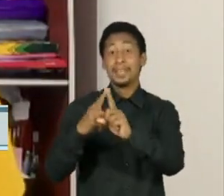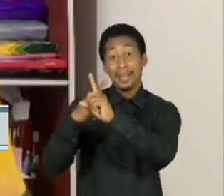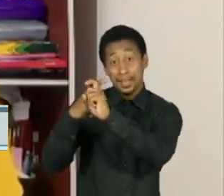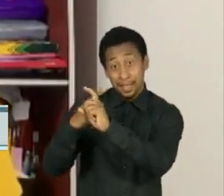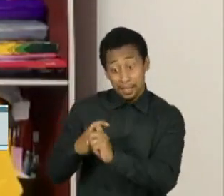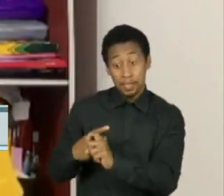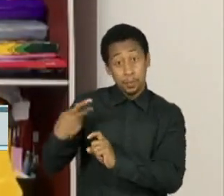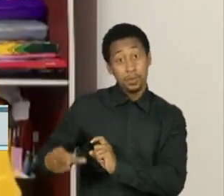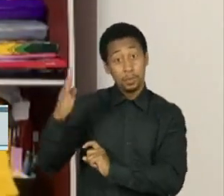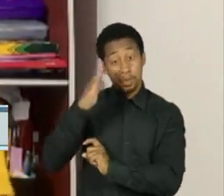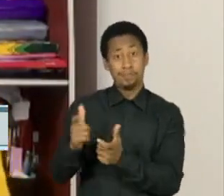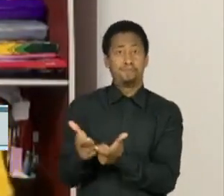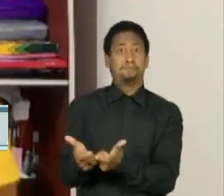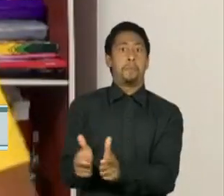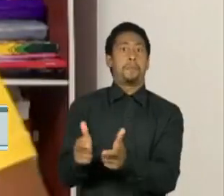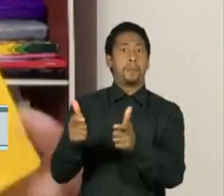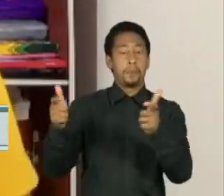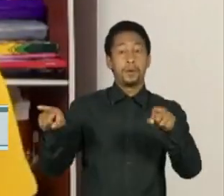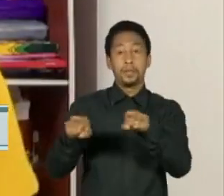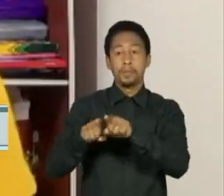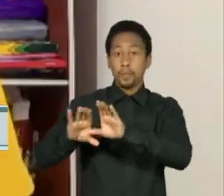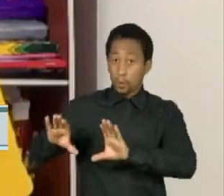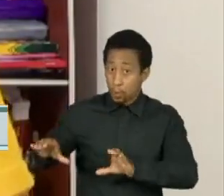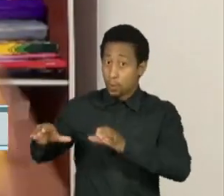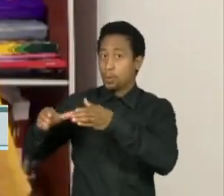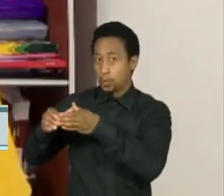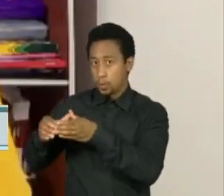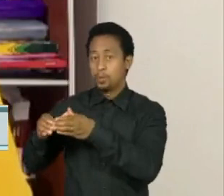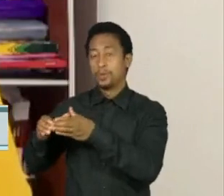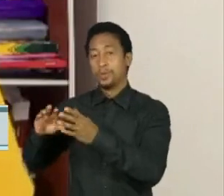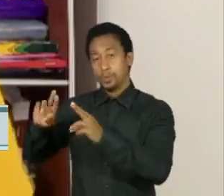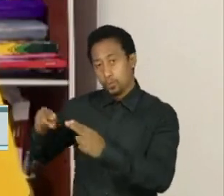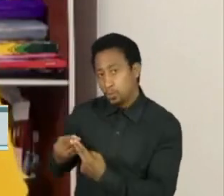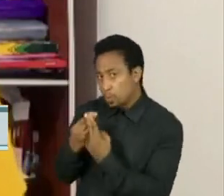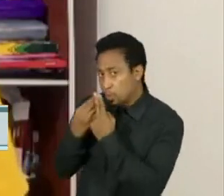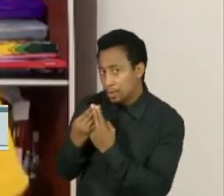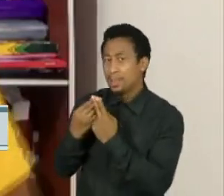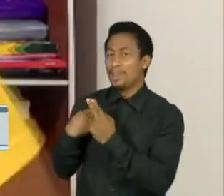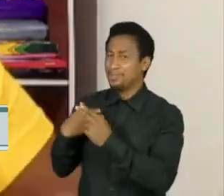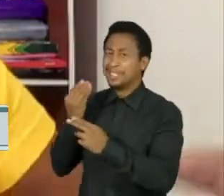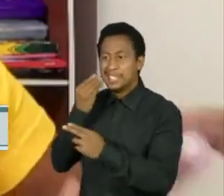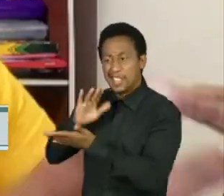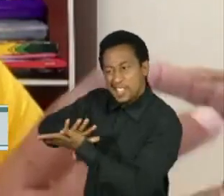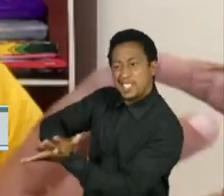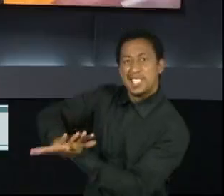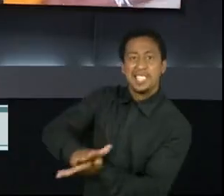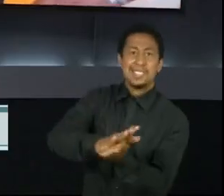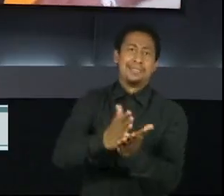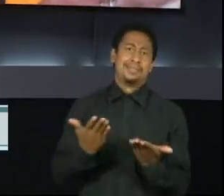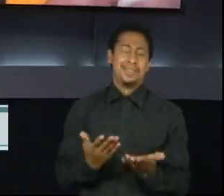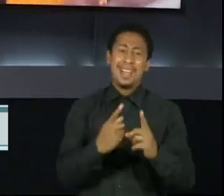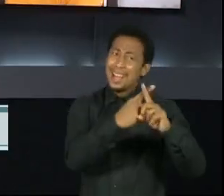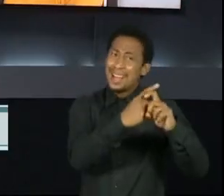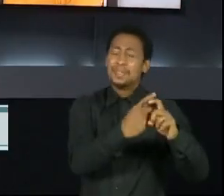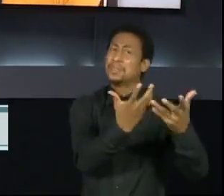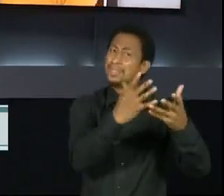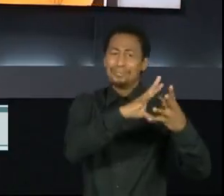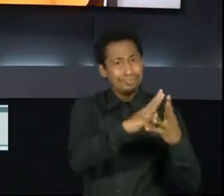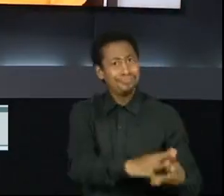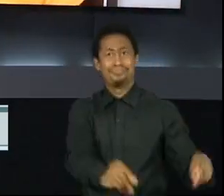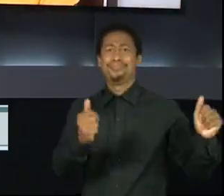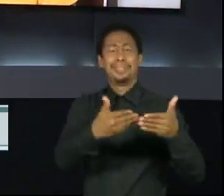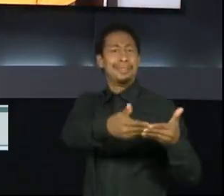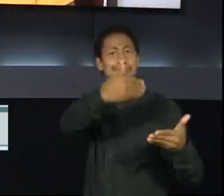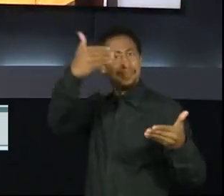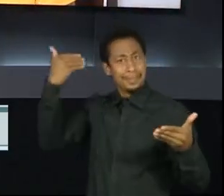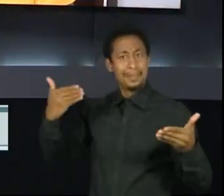Brasil, expondo a população judaica, mas não apenas eles. Ao nazismo, a volta do nazismo, essa coisa que a gente queria que tivesse desaparecido